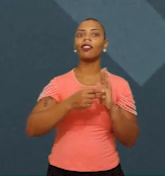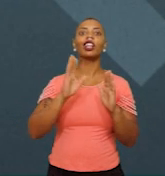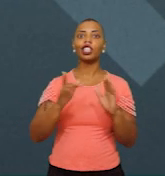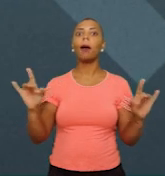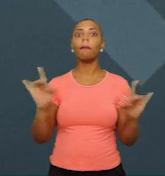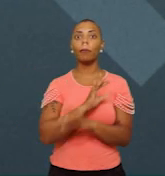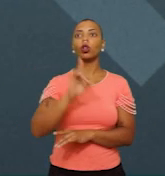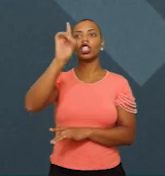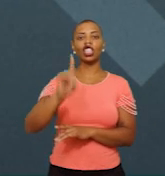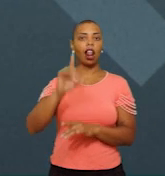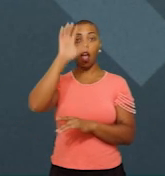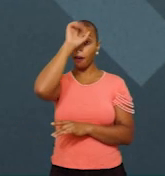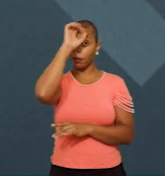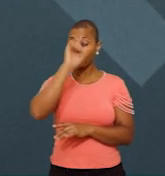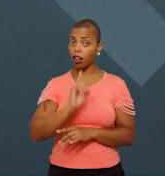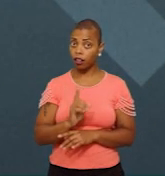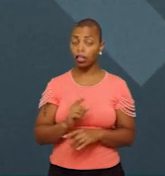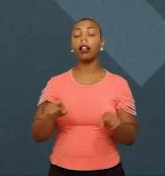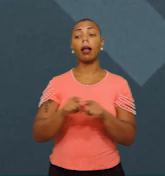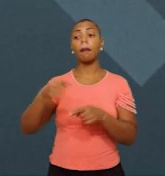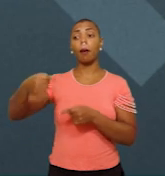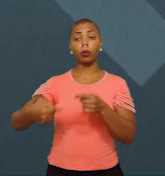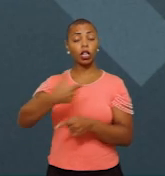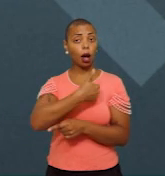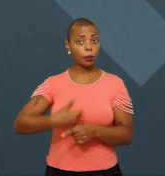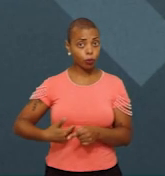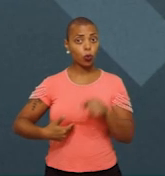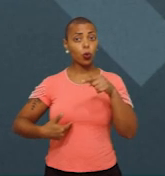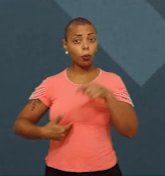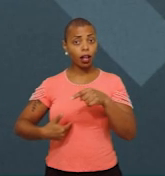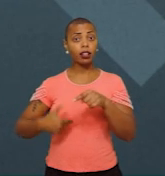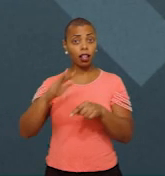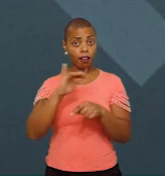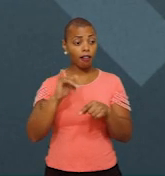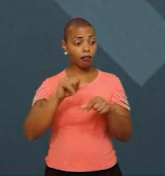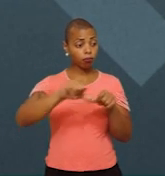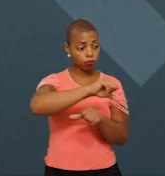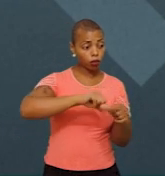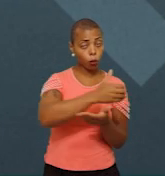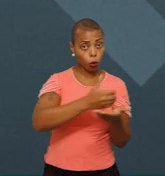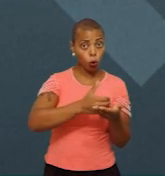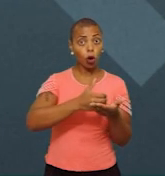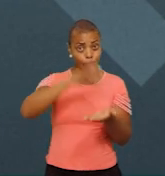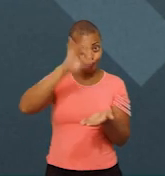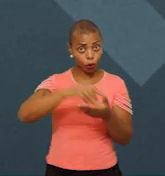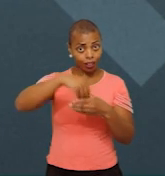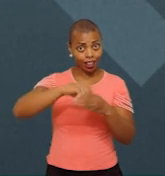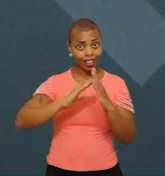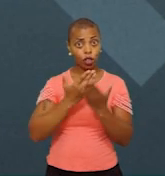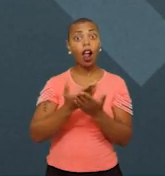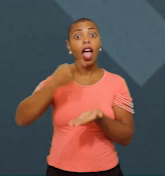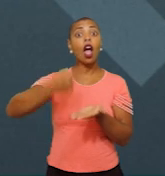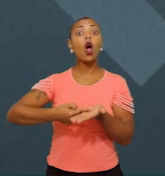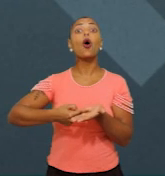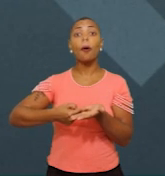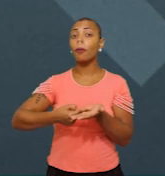direitos de aprendizagem e que as políticas públicas para que eles se tornem realidade nas escolas são compromisso